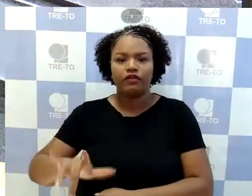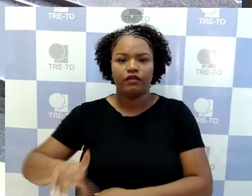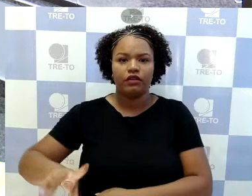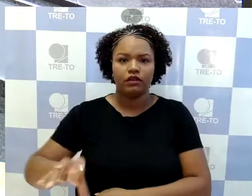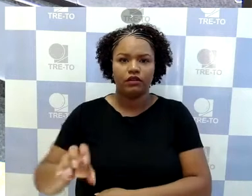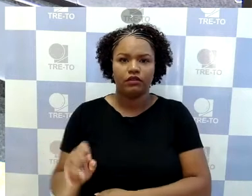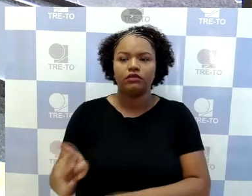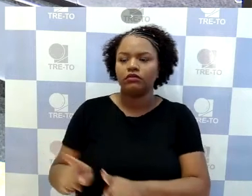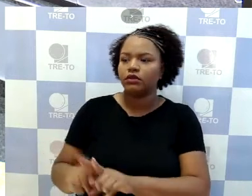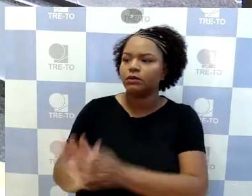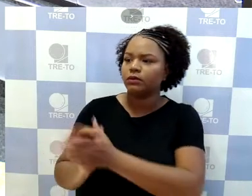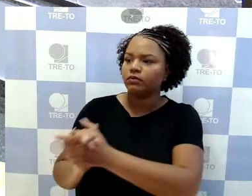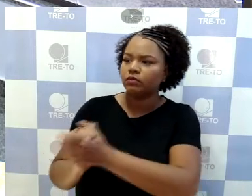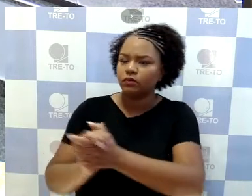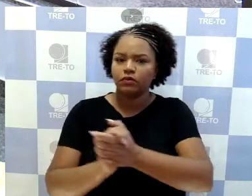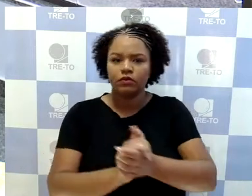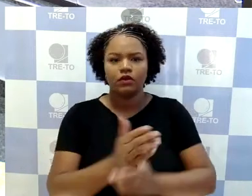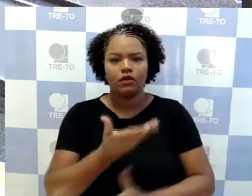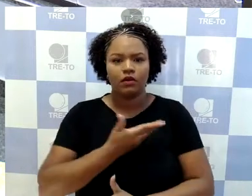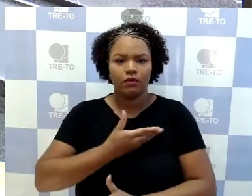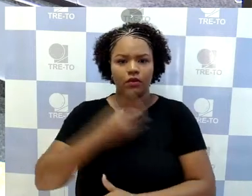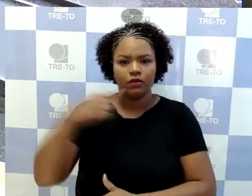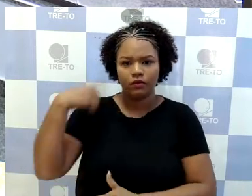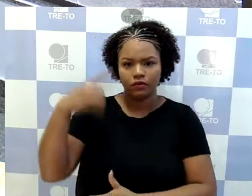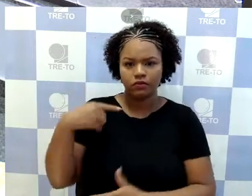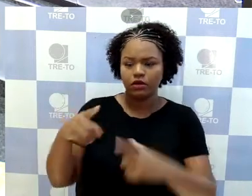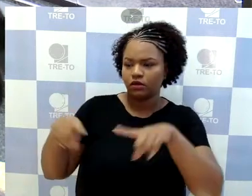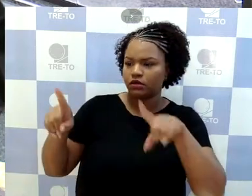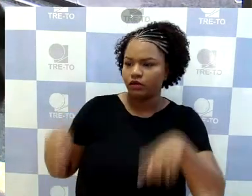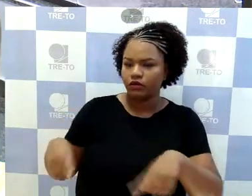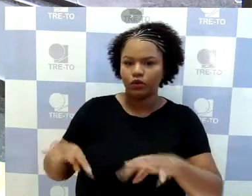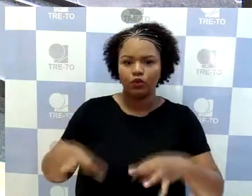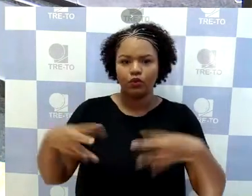colegas advogados, servidores e todos que estão aqui acompanhando a sessão.